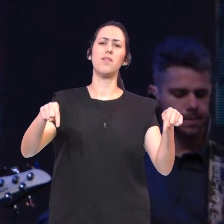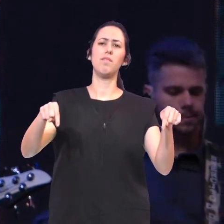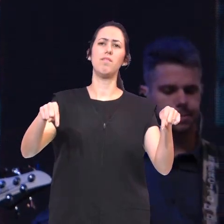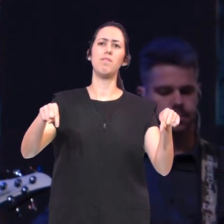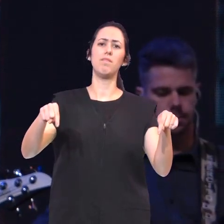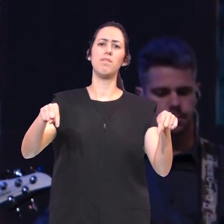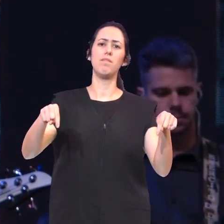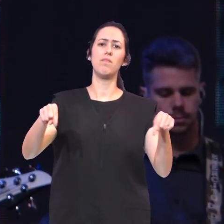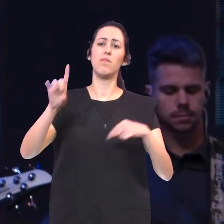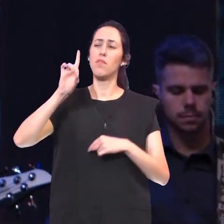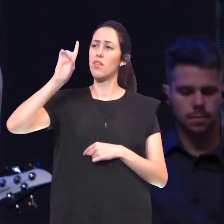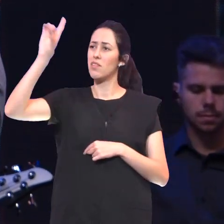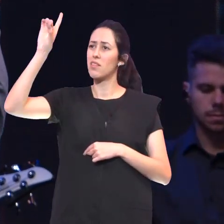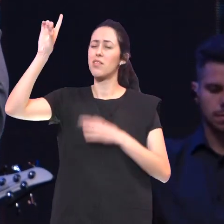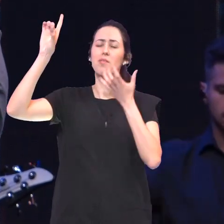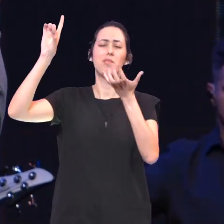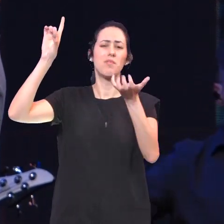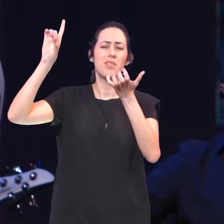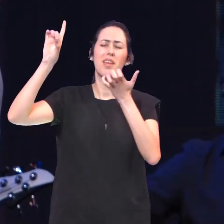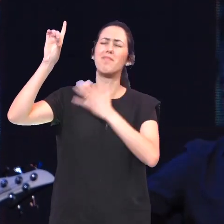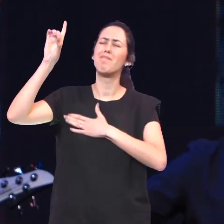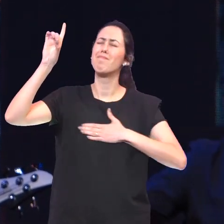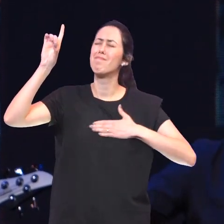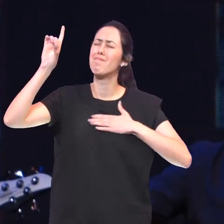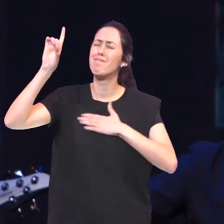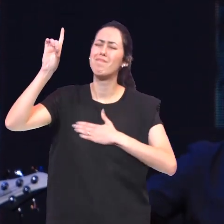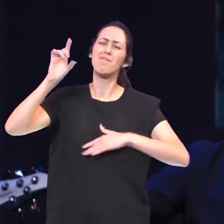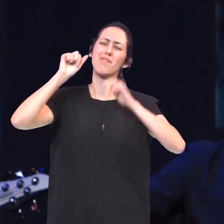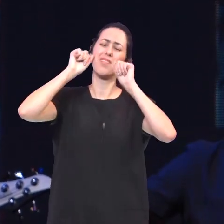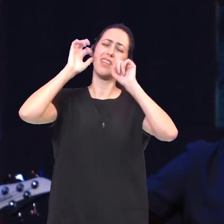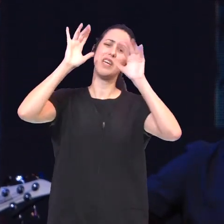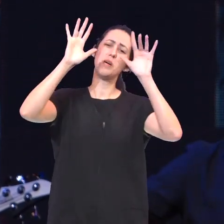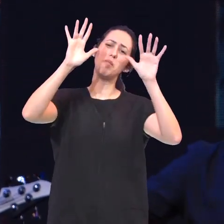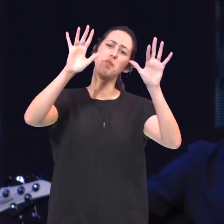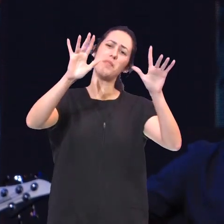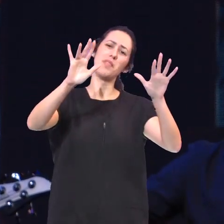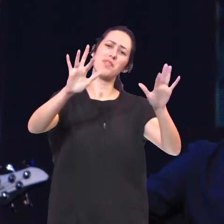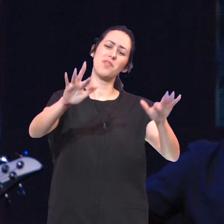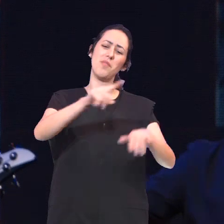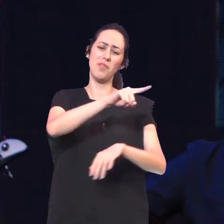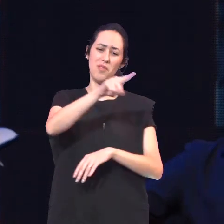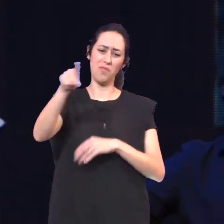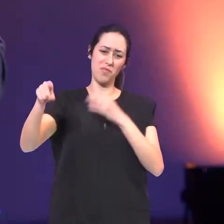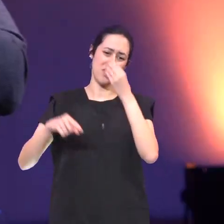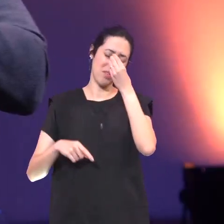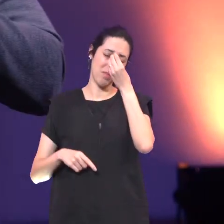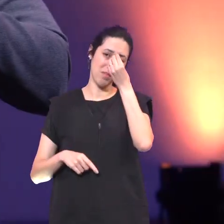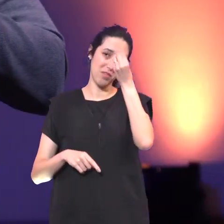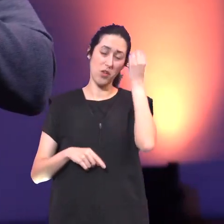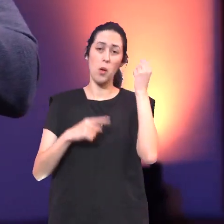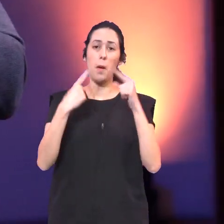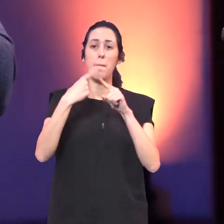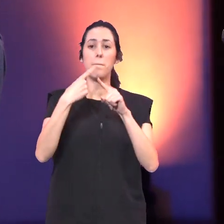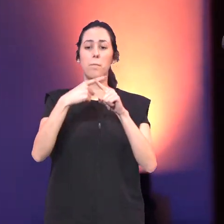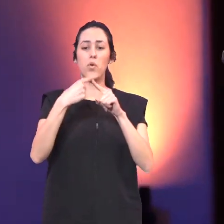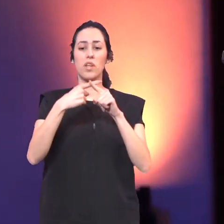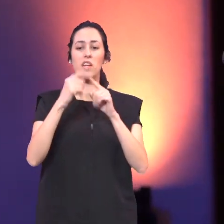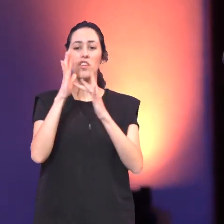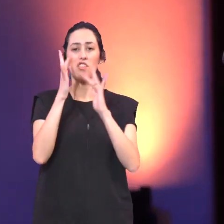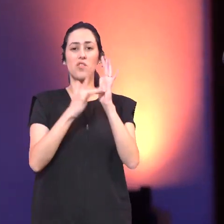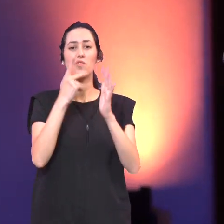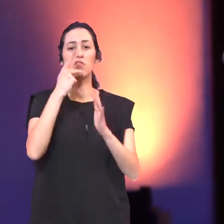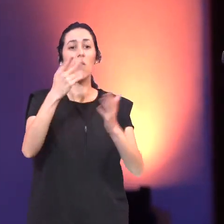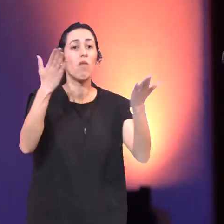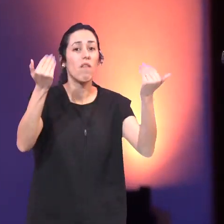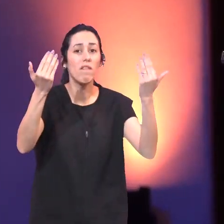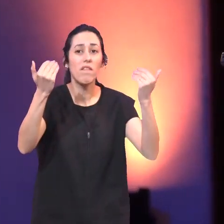E Ele tem prazer Em te abençoar Porque Ele disse Vinde a mim Todos